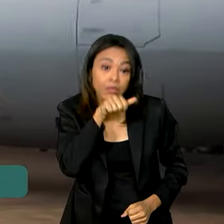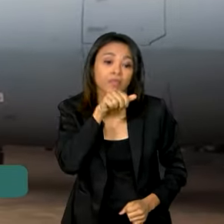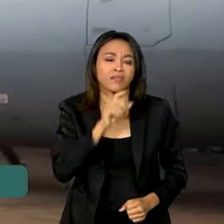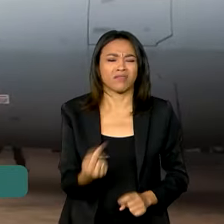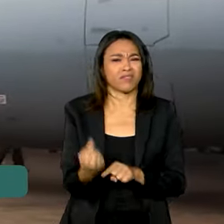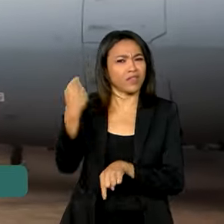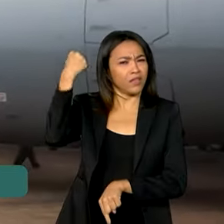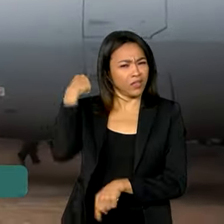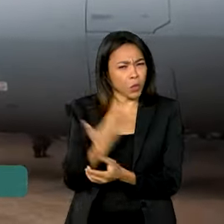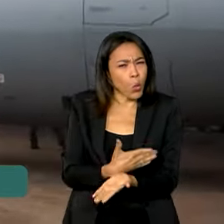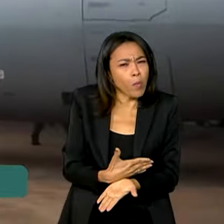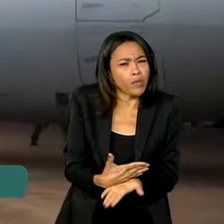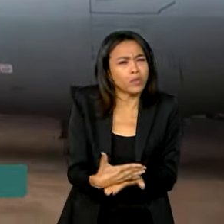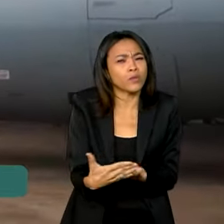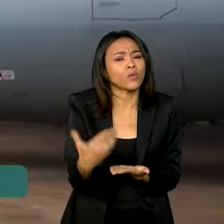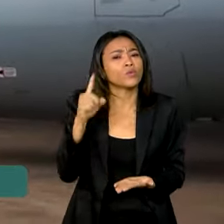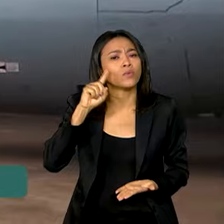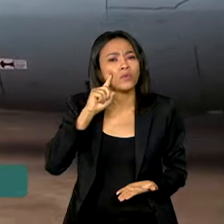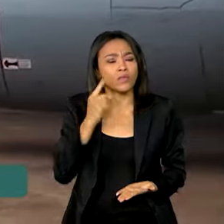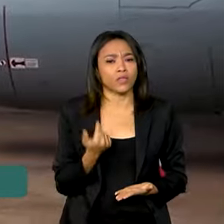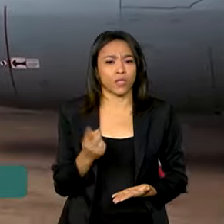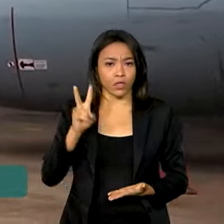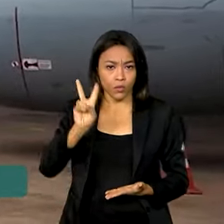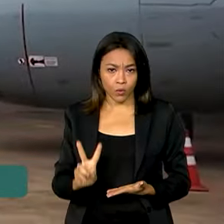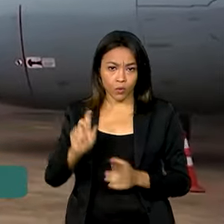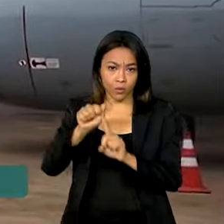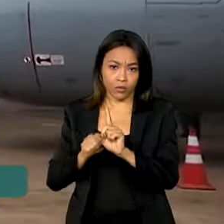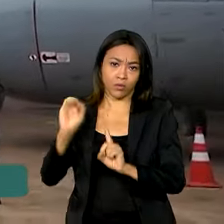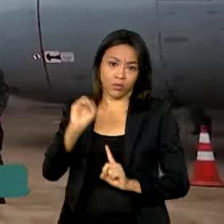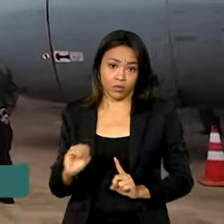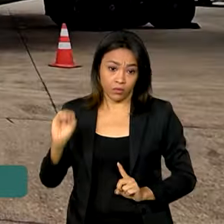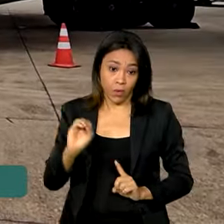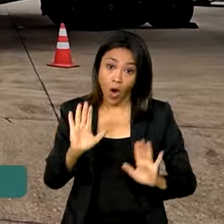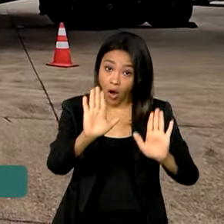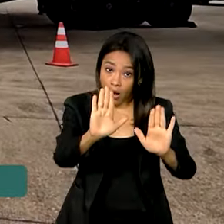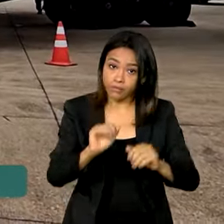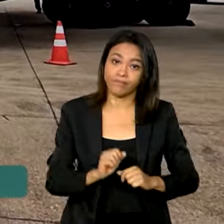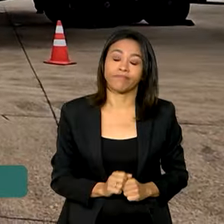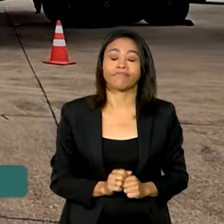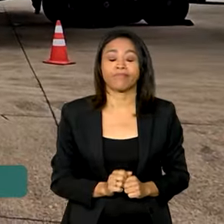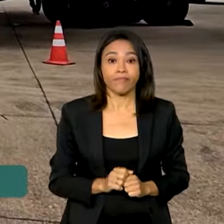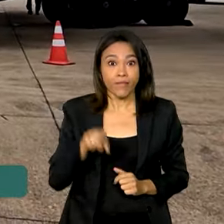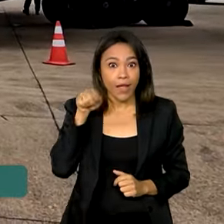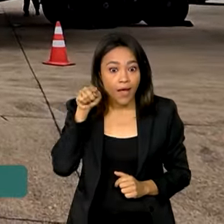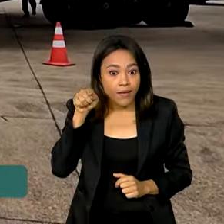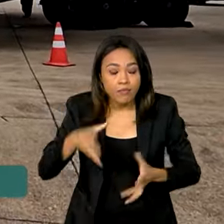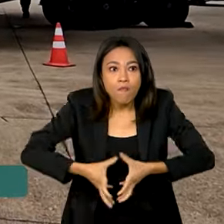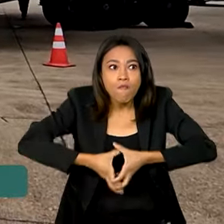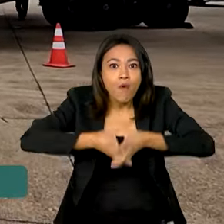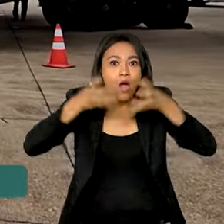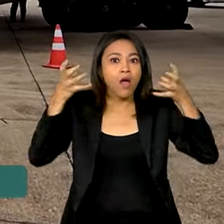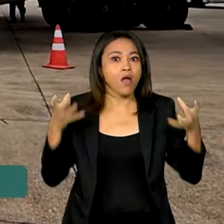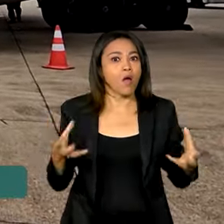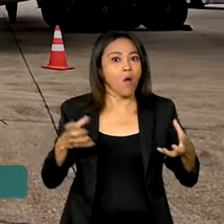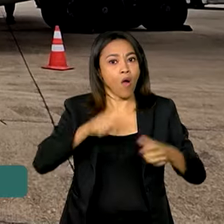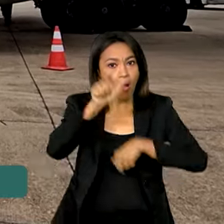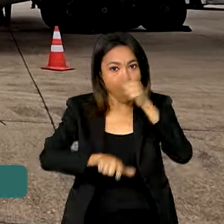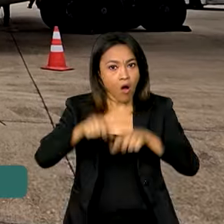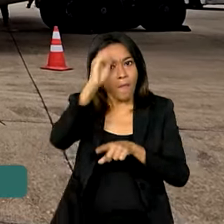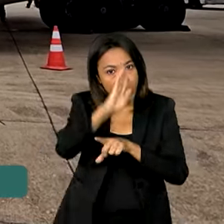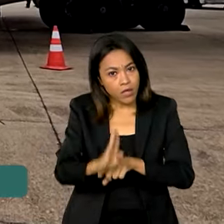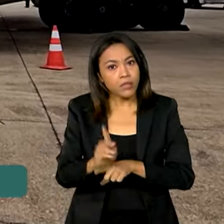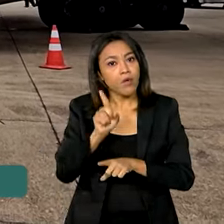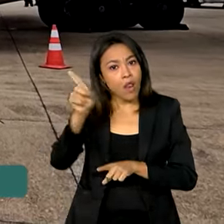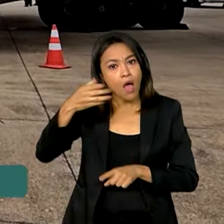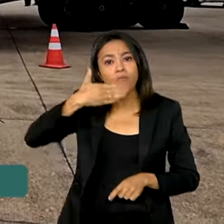início dessa missão, que começou no dia 2 de outubro. E olha, Vanessa, a maior comunidade de brasileiros no Oriente